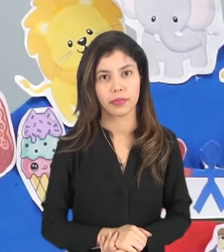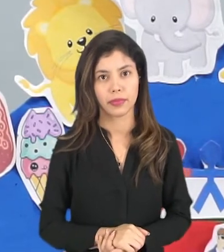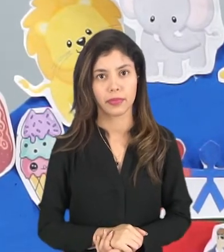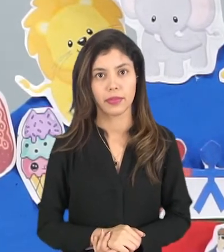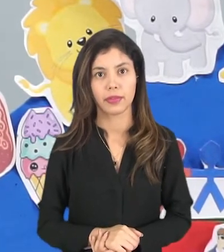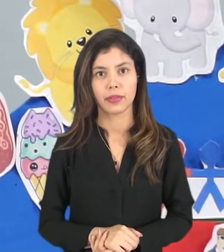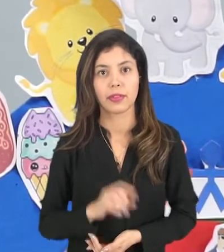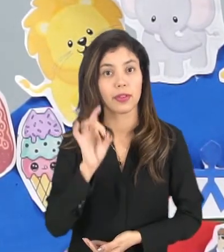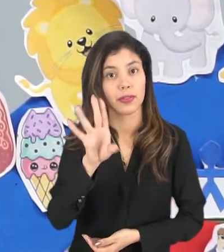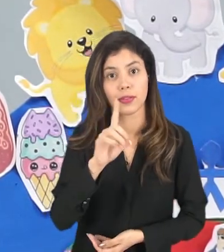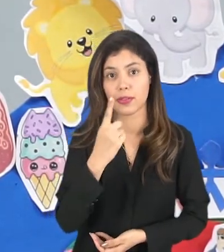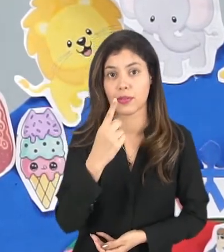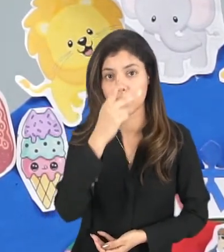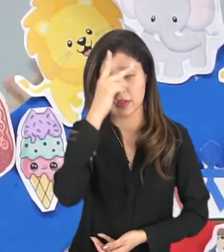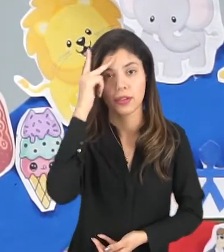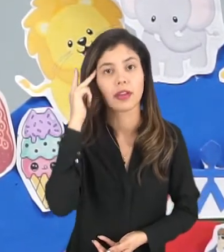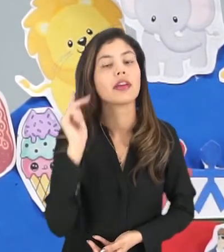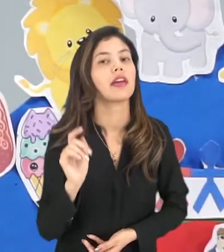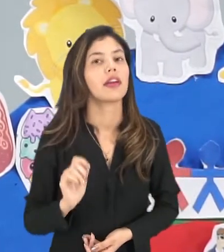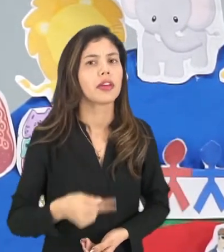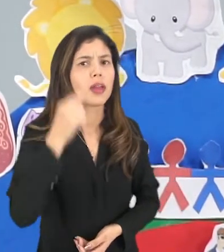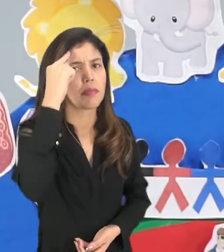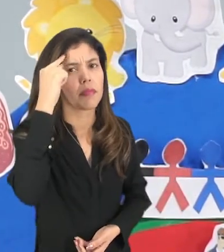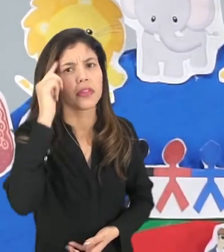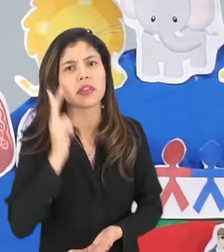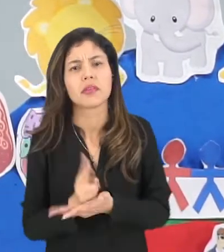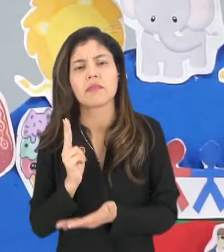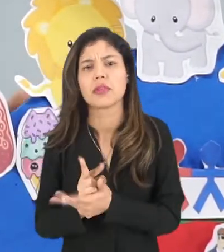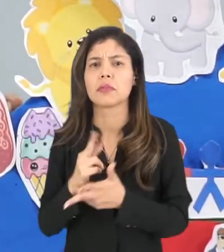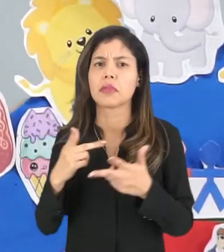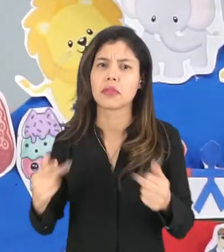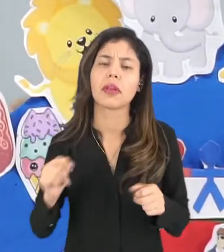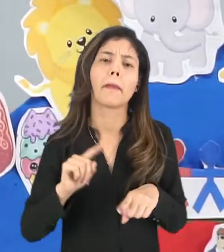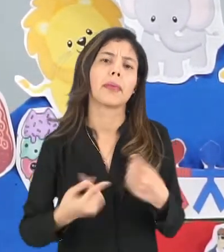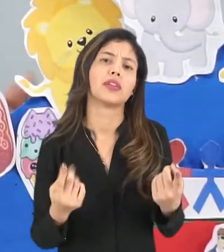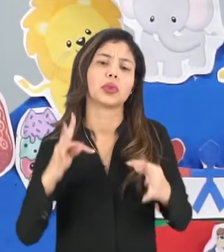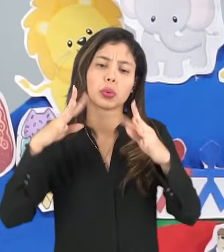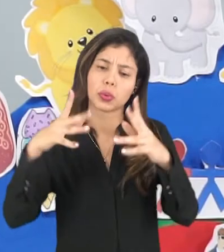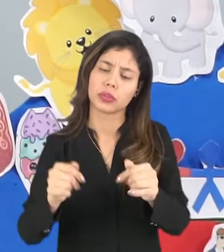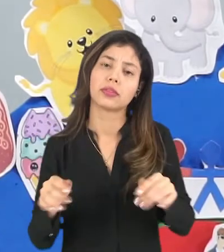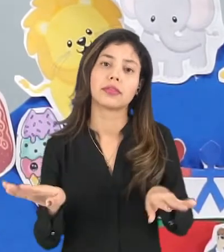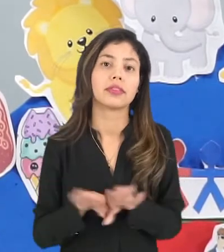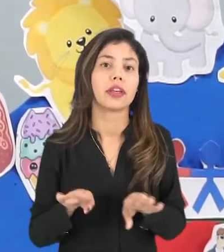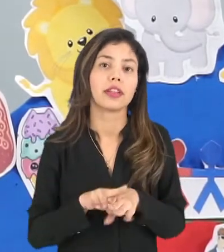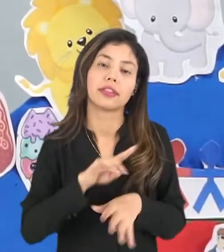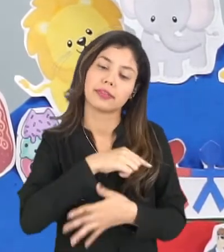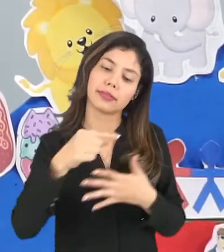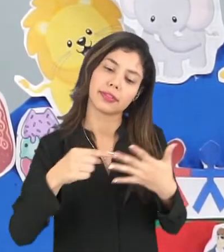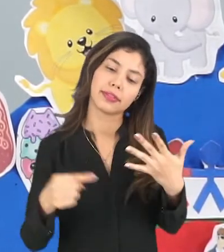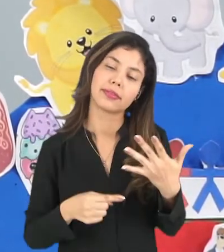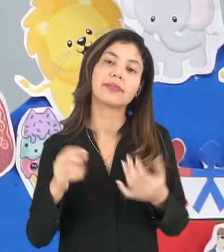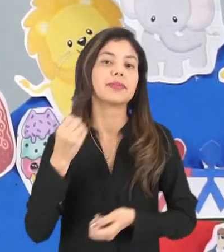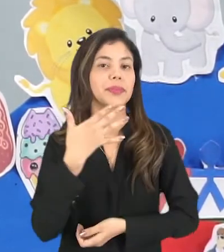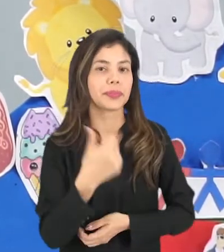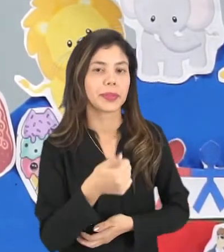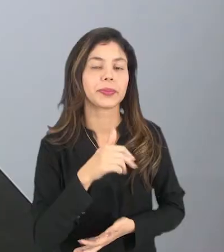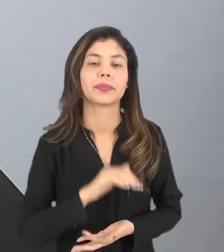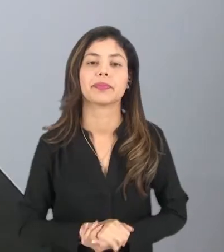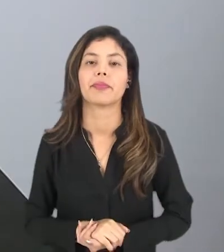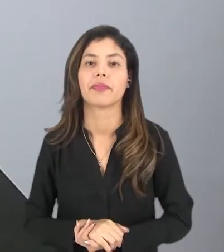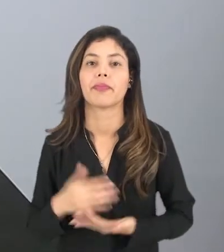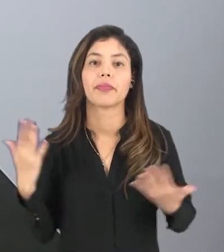Não só de uma pessoa, não só de quem pensa da mesma forma, mas de todos. É da diversidade. Tudo bem?